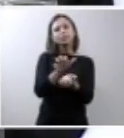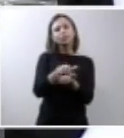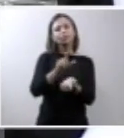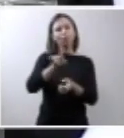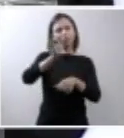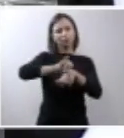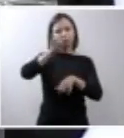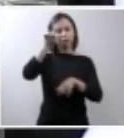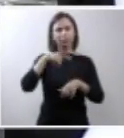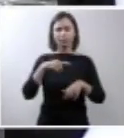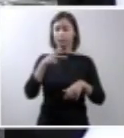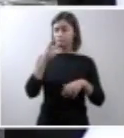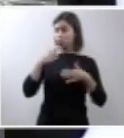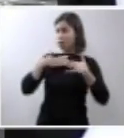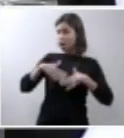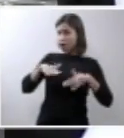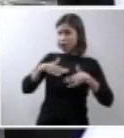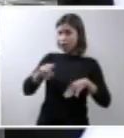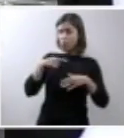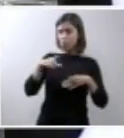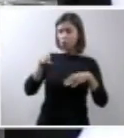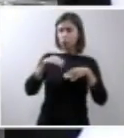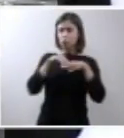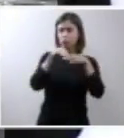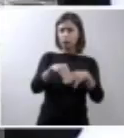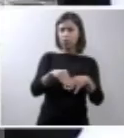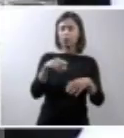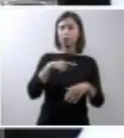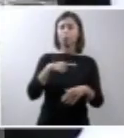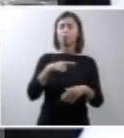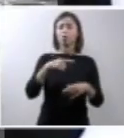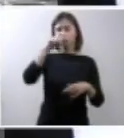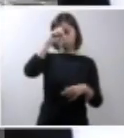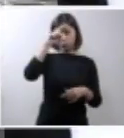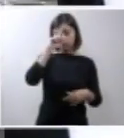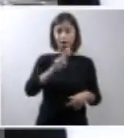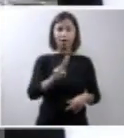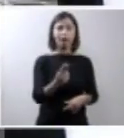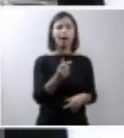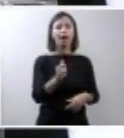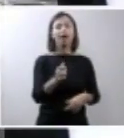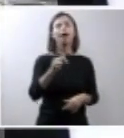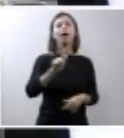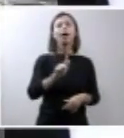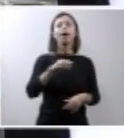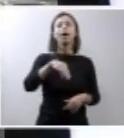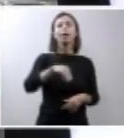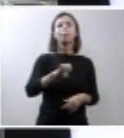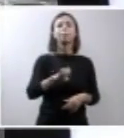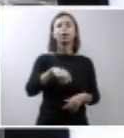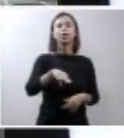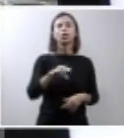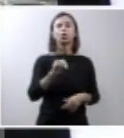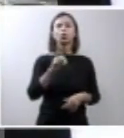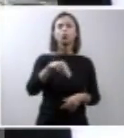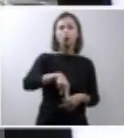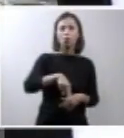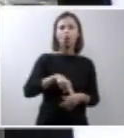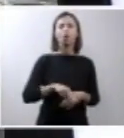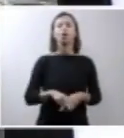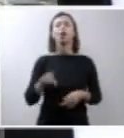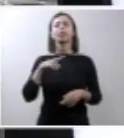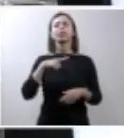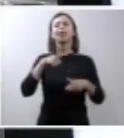disse, olha, tenha calma, eu vou encaminhar vocês para o Hospital H Menor, para o setor de má formação. Chegando lá, foi